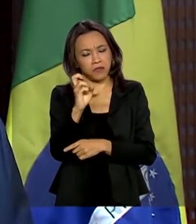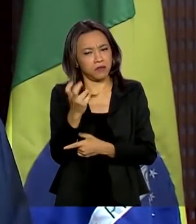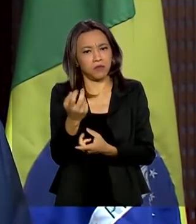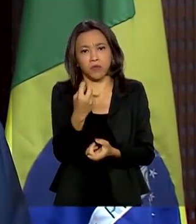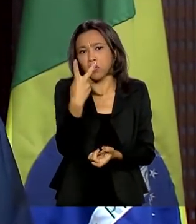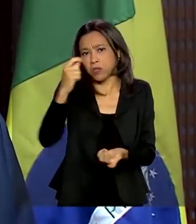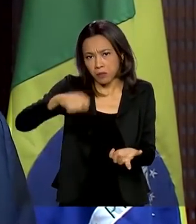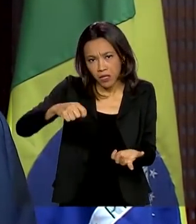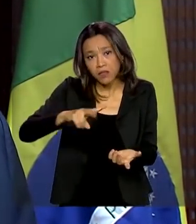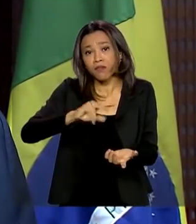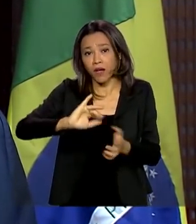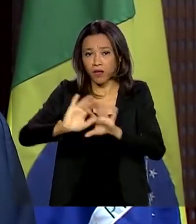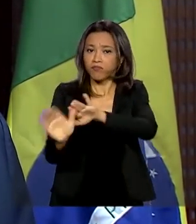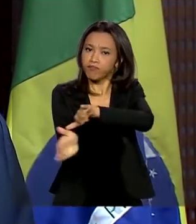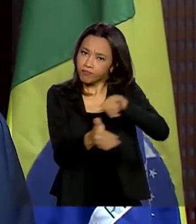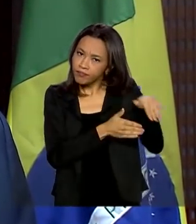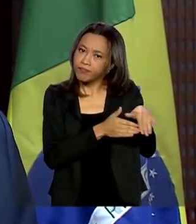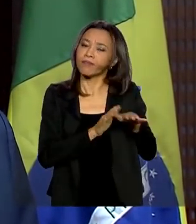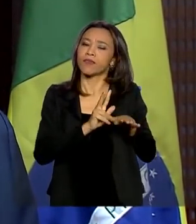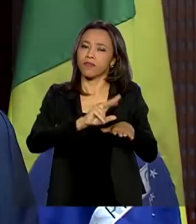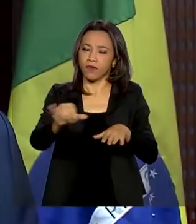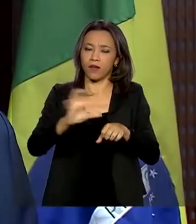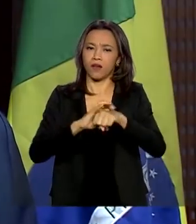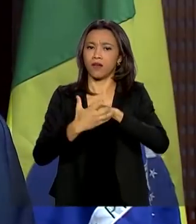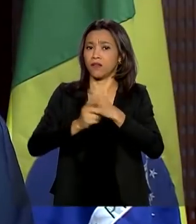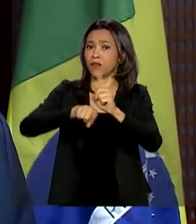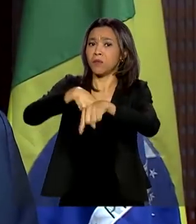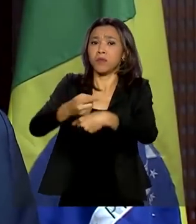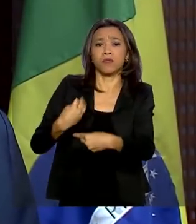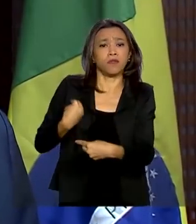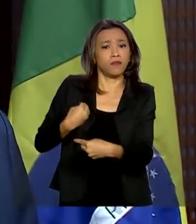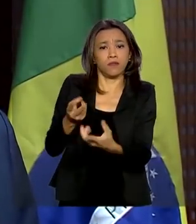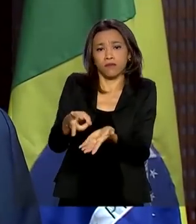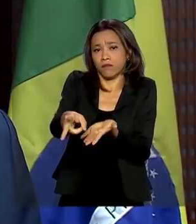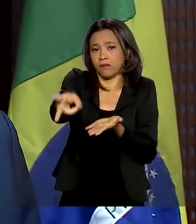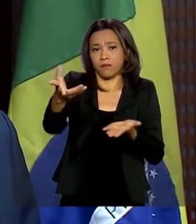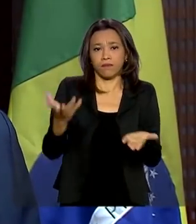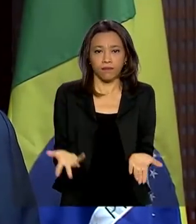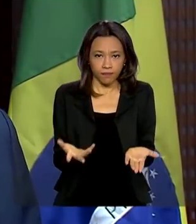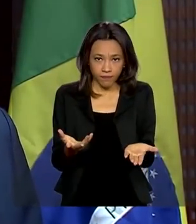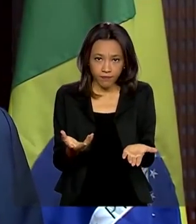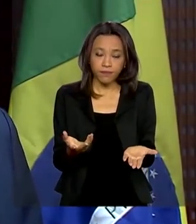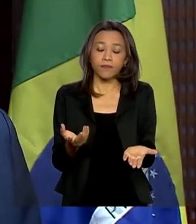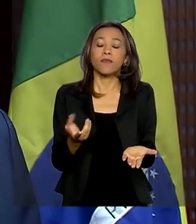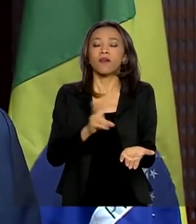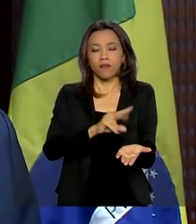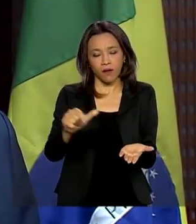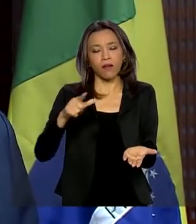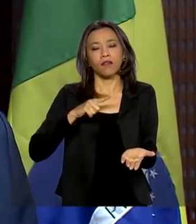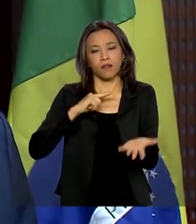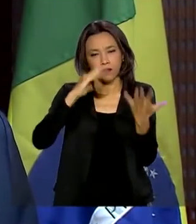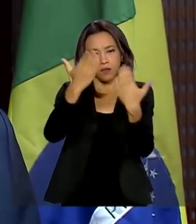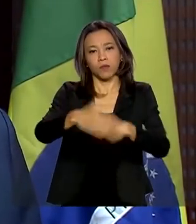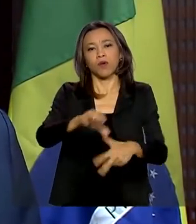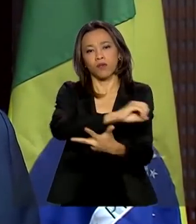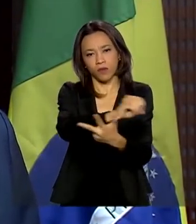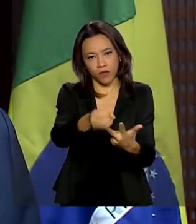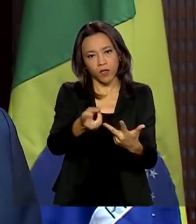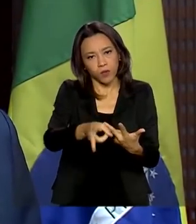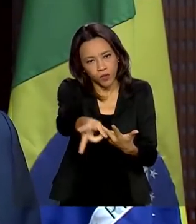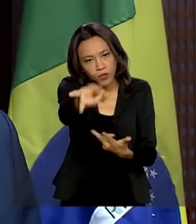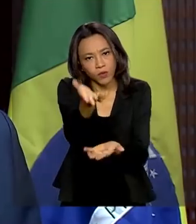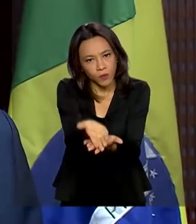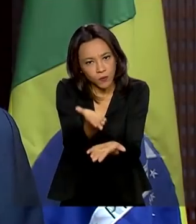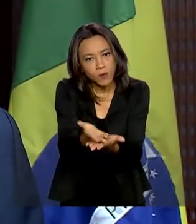meses vai acabar. E depois disso, a vida segue. Vai ter Enem esse ano. Continuem estudando.